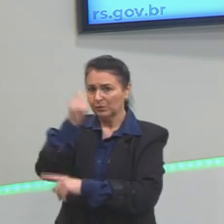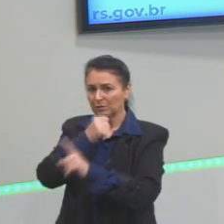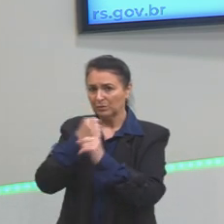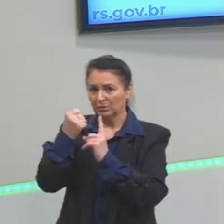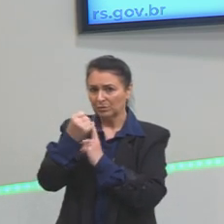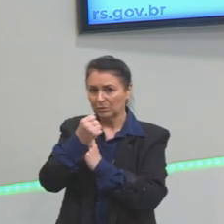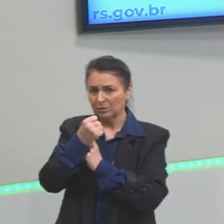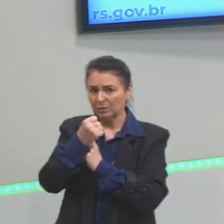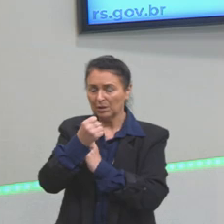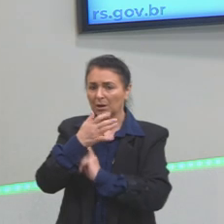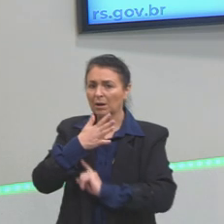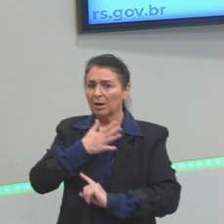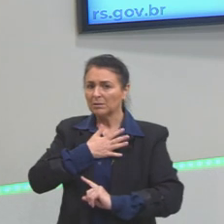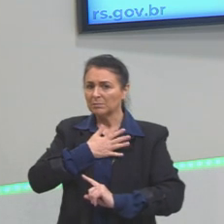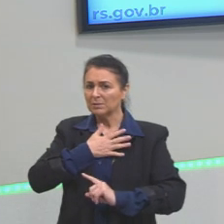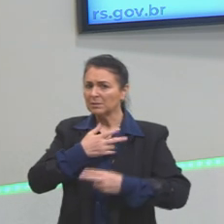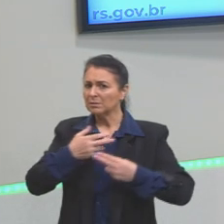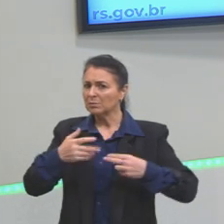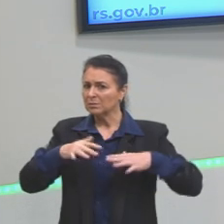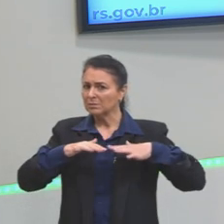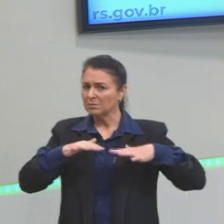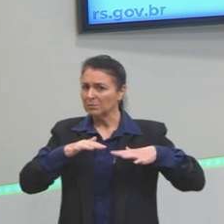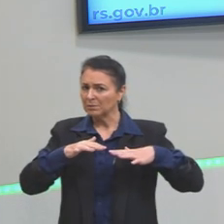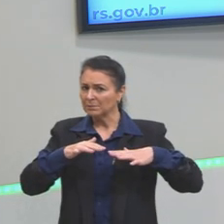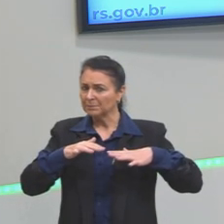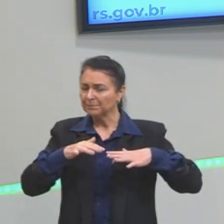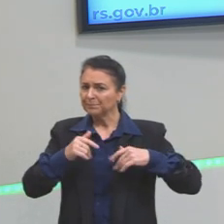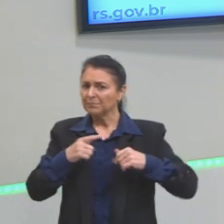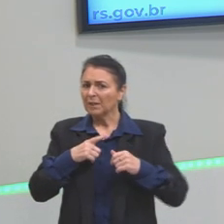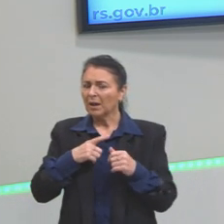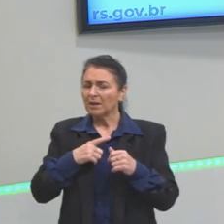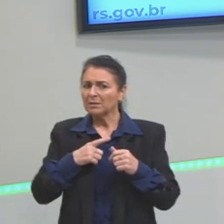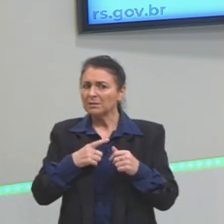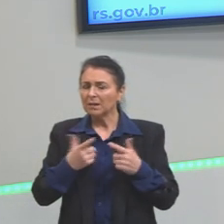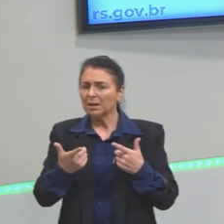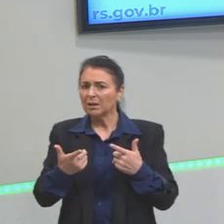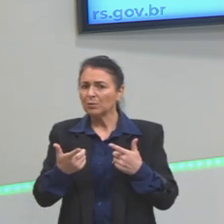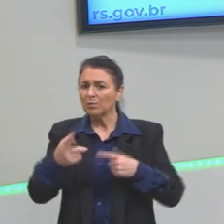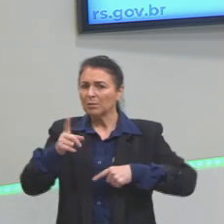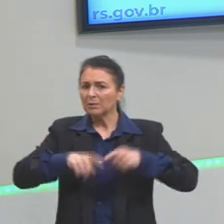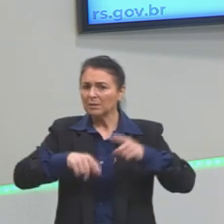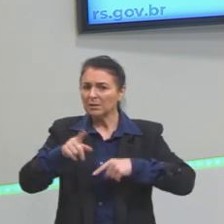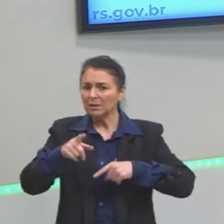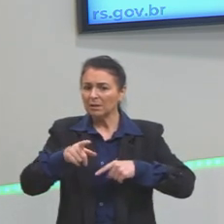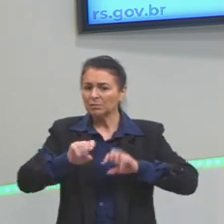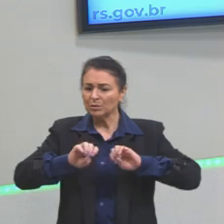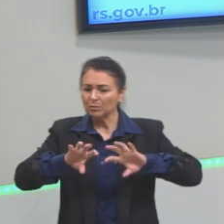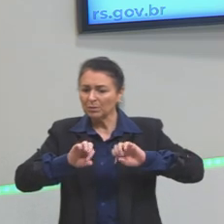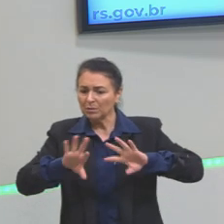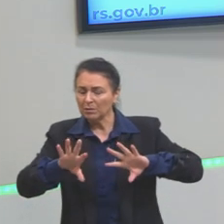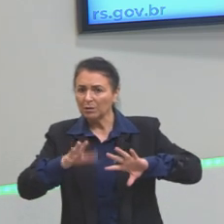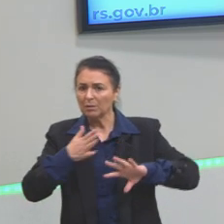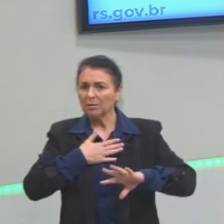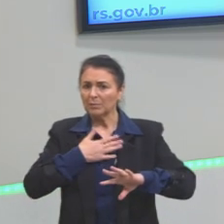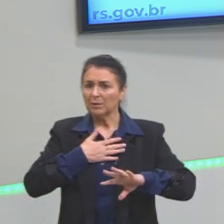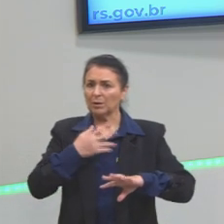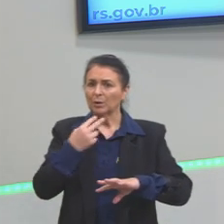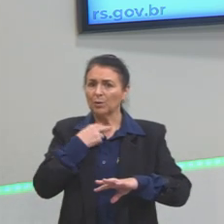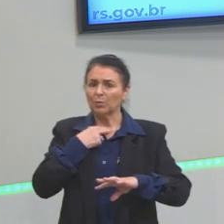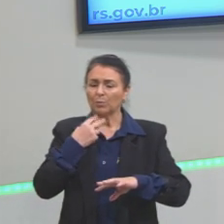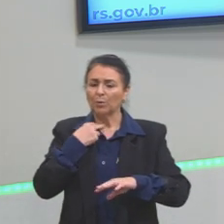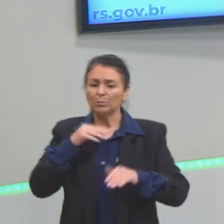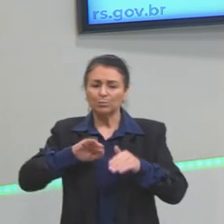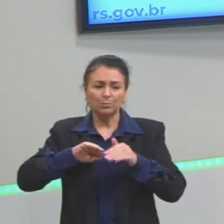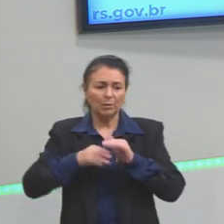as minhas ações estarão voltadas para essa materialidade educacional. Eu não vou poder dar pitaco em